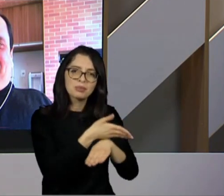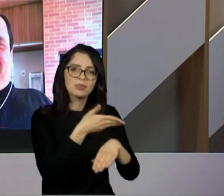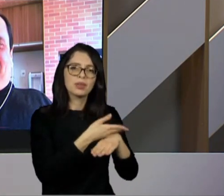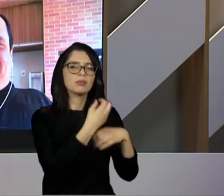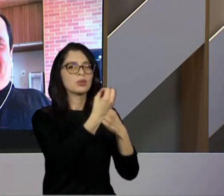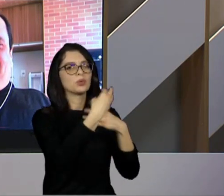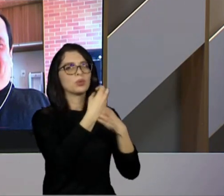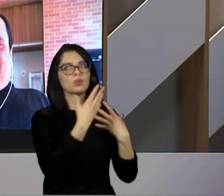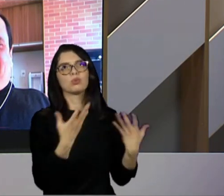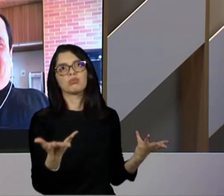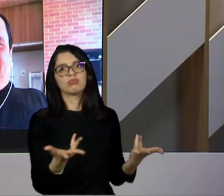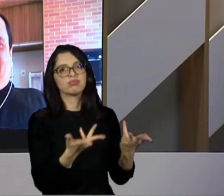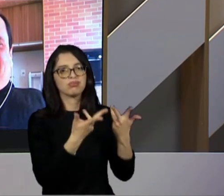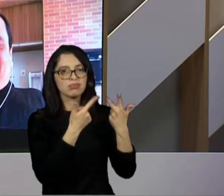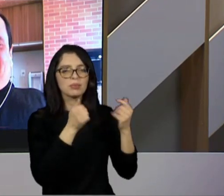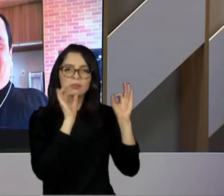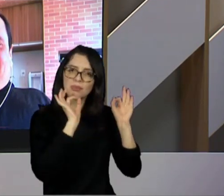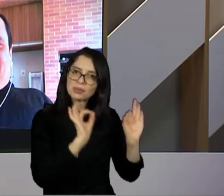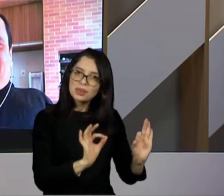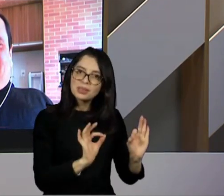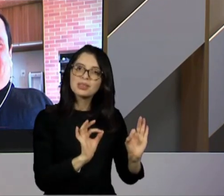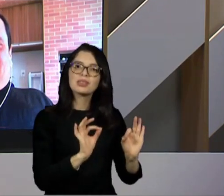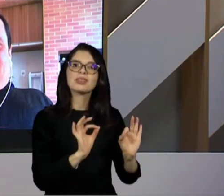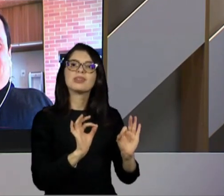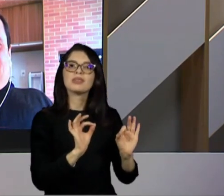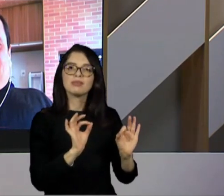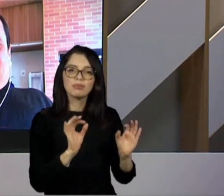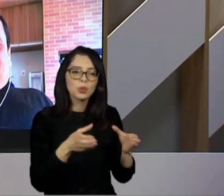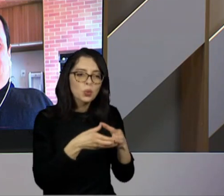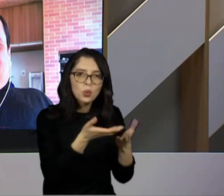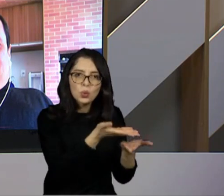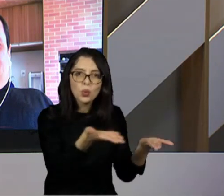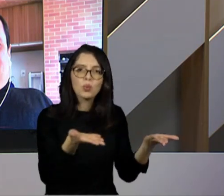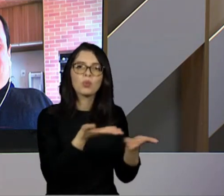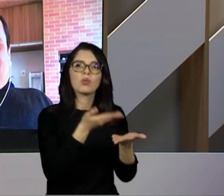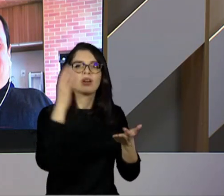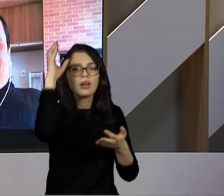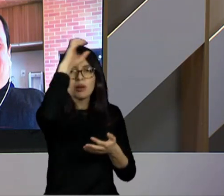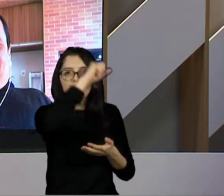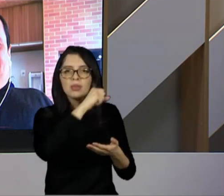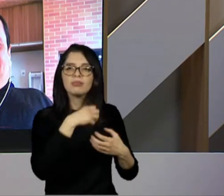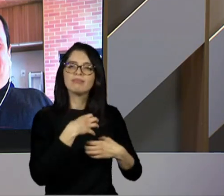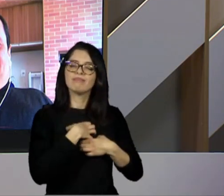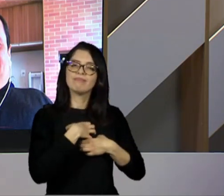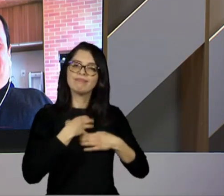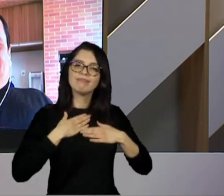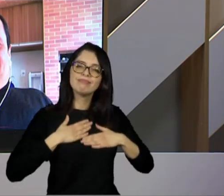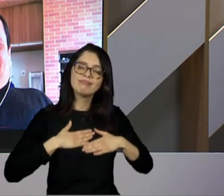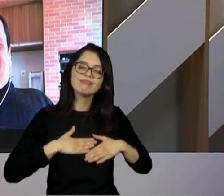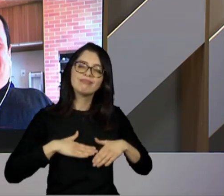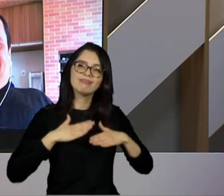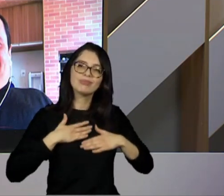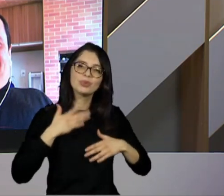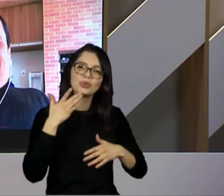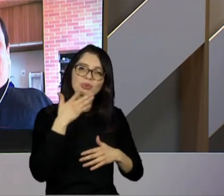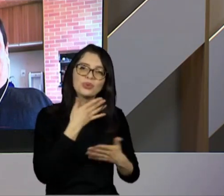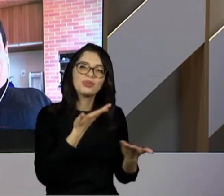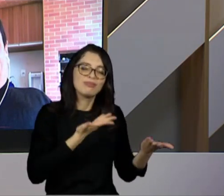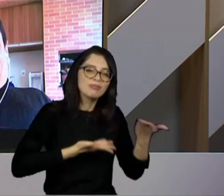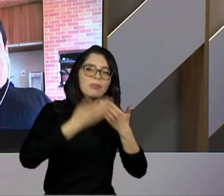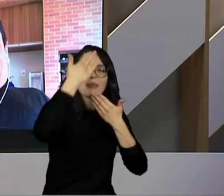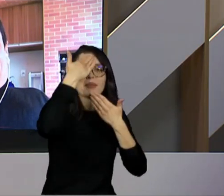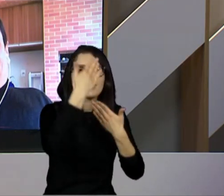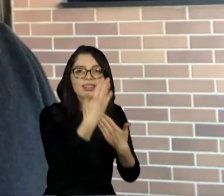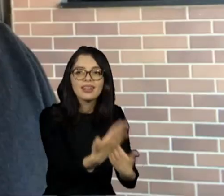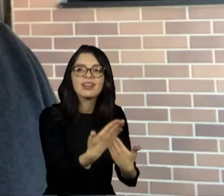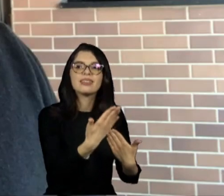para todos nós. Eu tenho certeza disso para cada um da equipe hoje, essa conversa com vocês hoje. Obrigada, Leonardo. Até uma